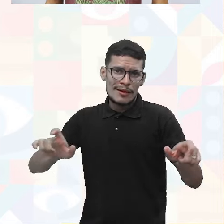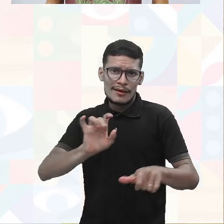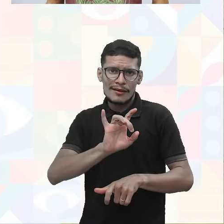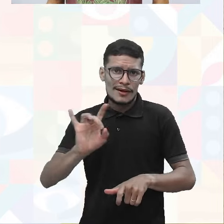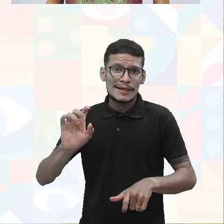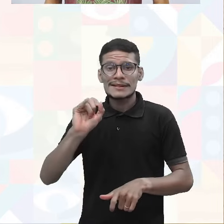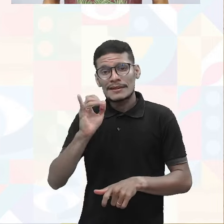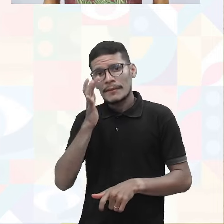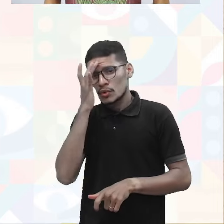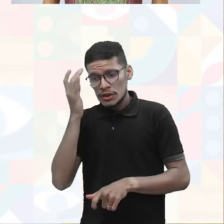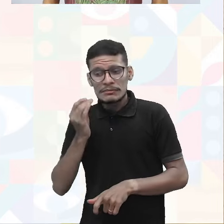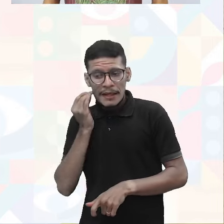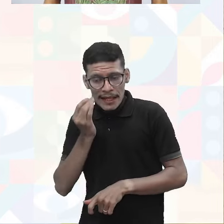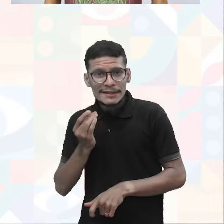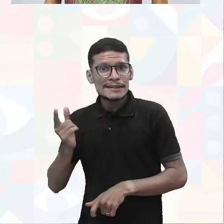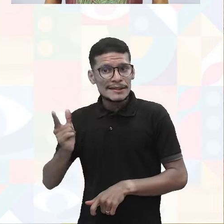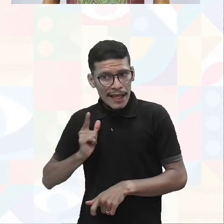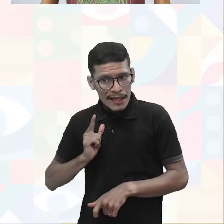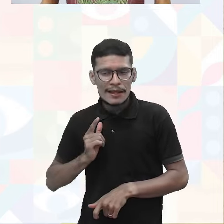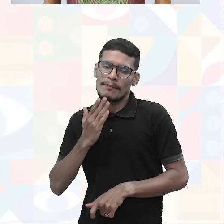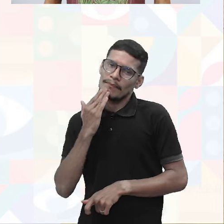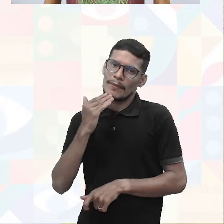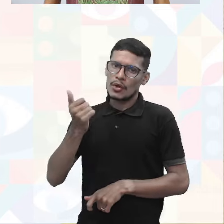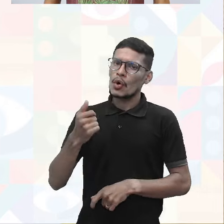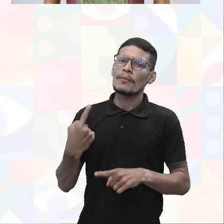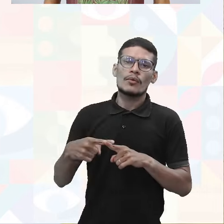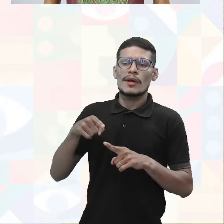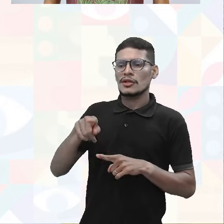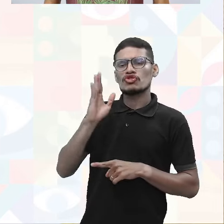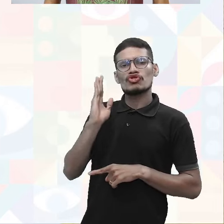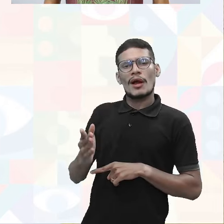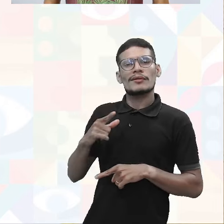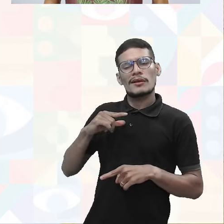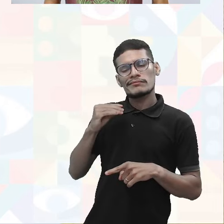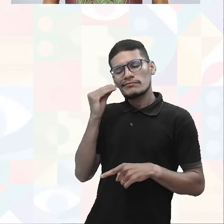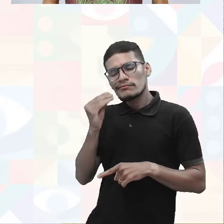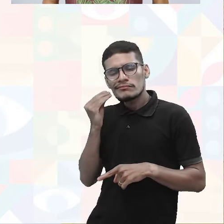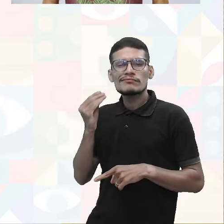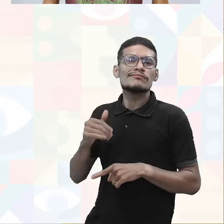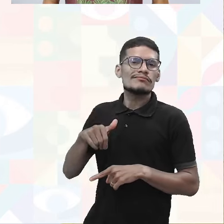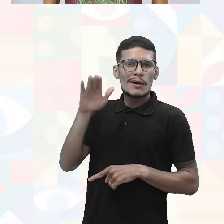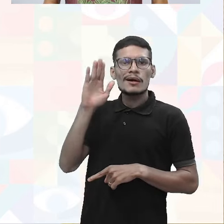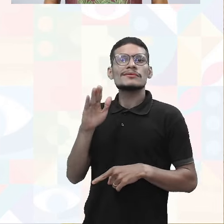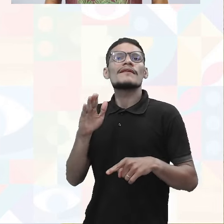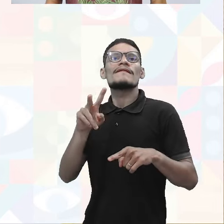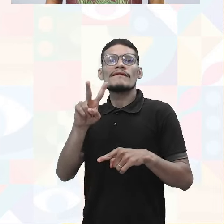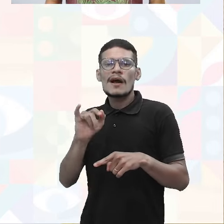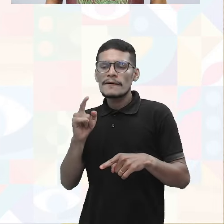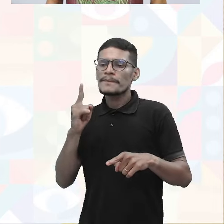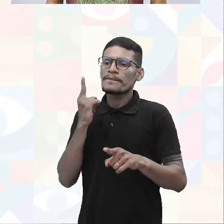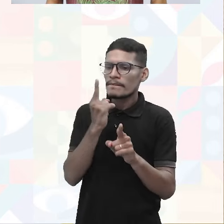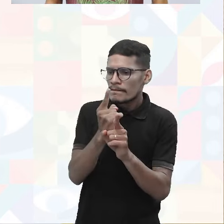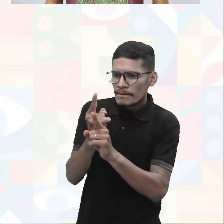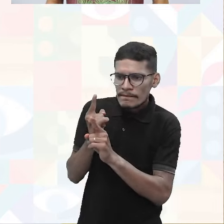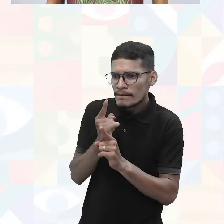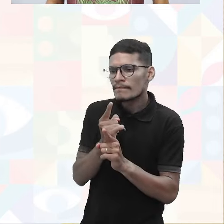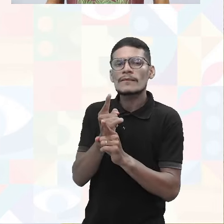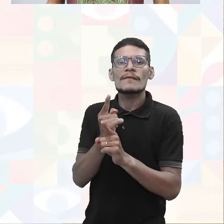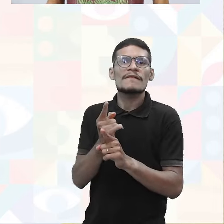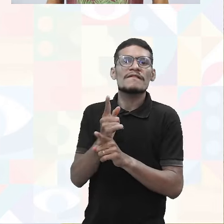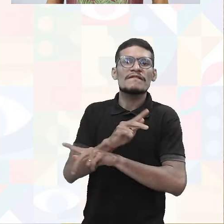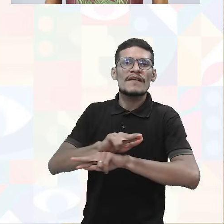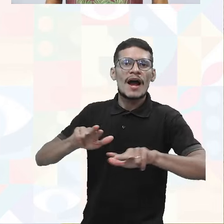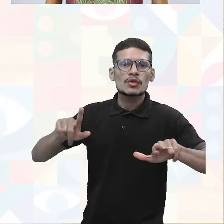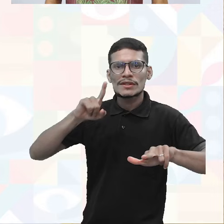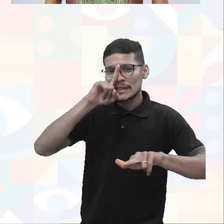as pessoas forem, melhor porque elas vão ter mais prática de campo e assim vão estar indicando, vamos dizer, vários riscos que podem estar existindo